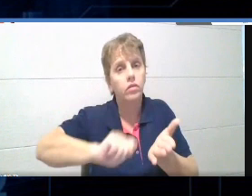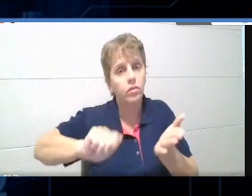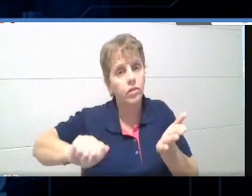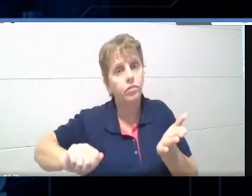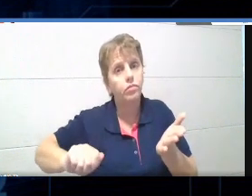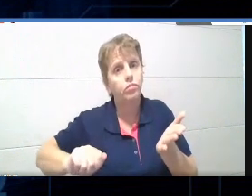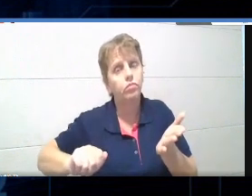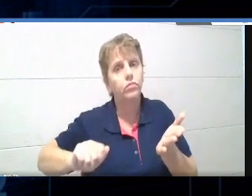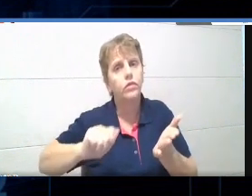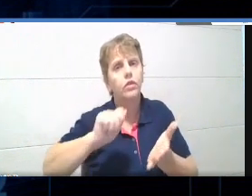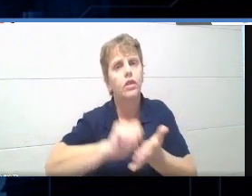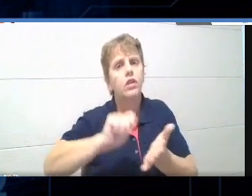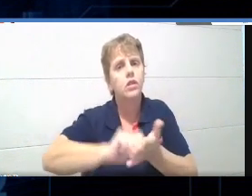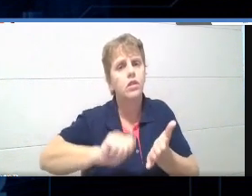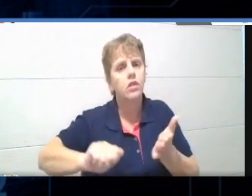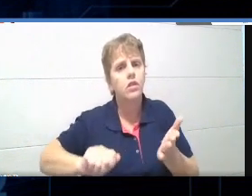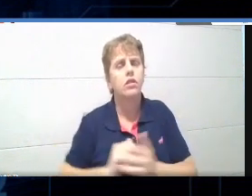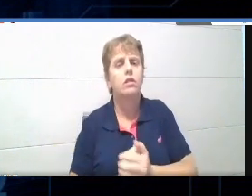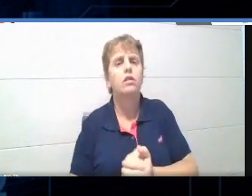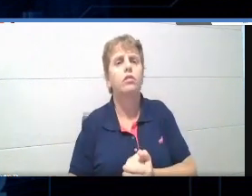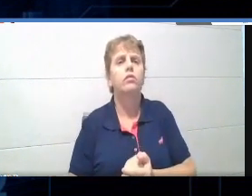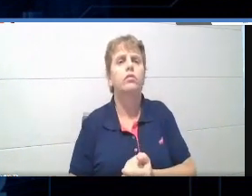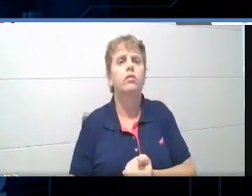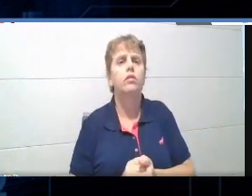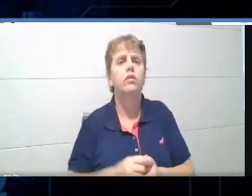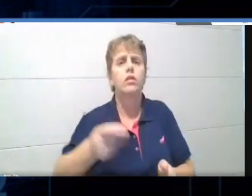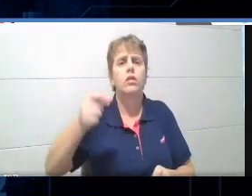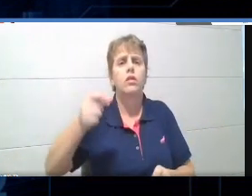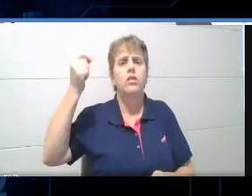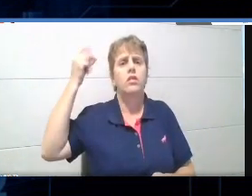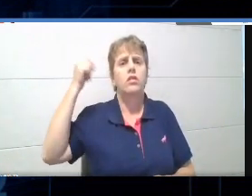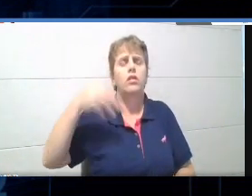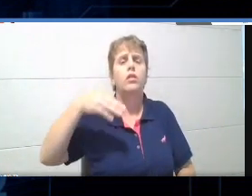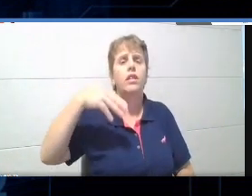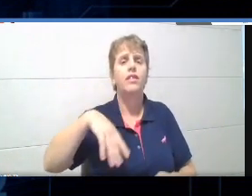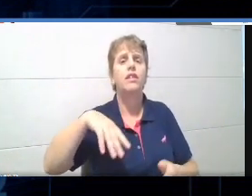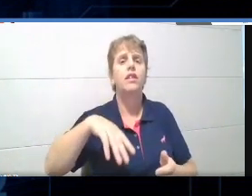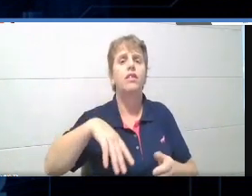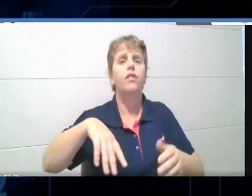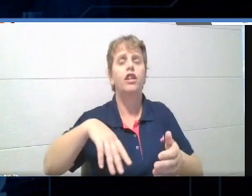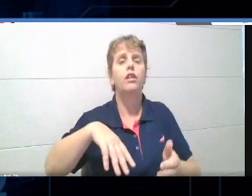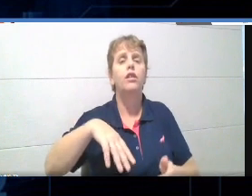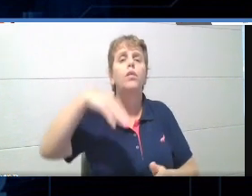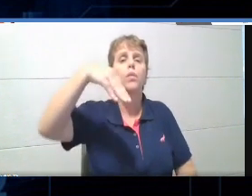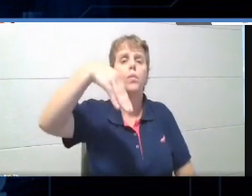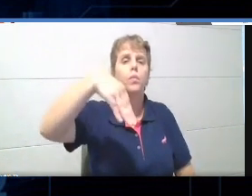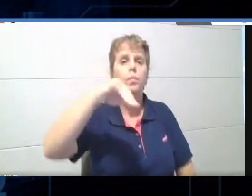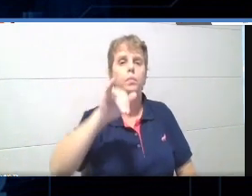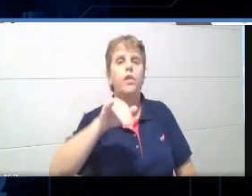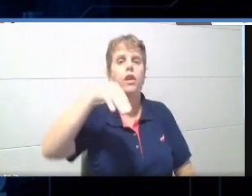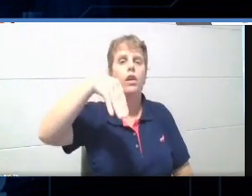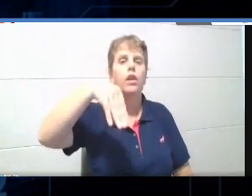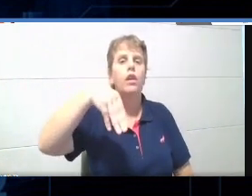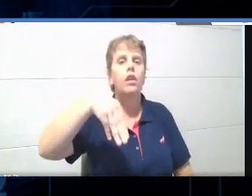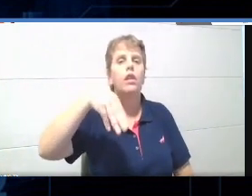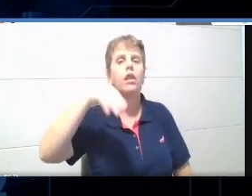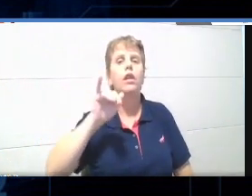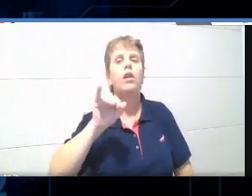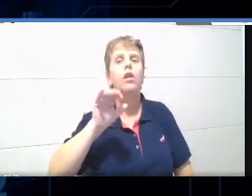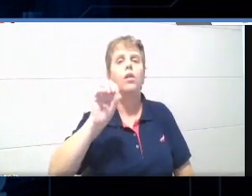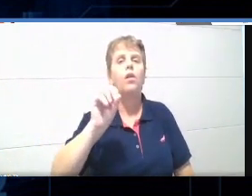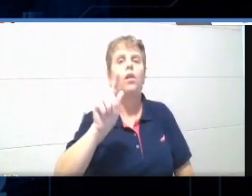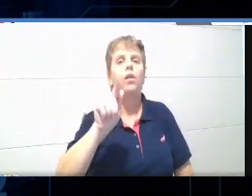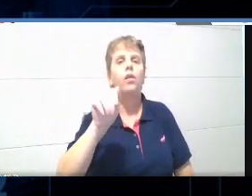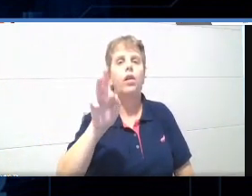eu não estou vendo o chat, tá, mas coloca aí, quem é da época do mimiógrafo, né, que passava, que passava as folhas no